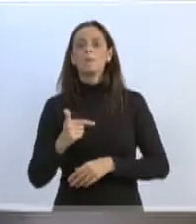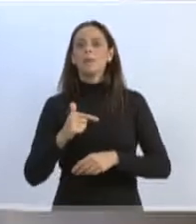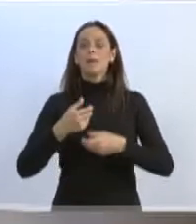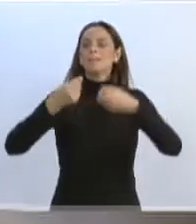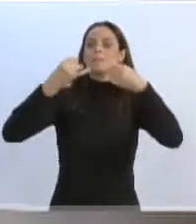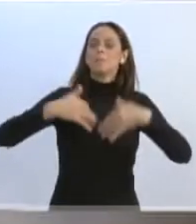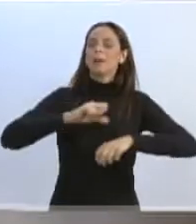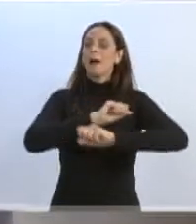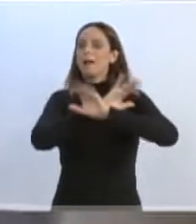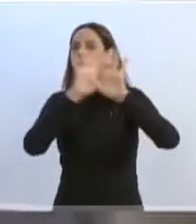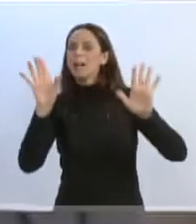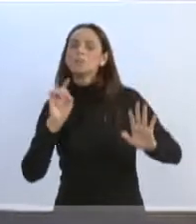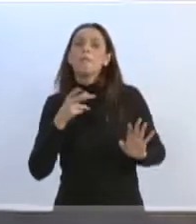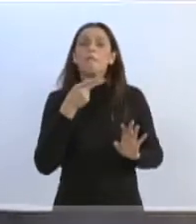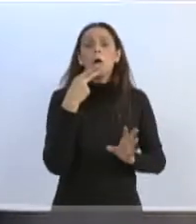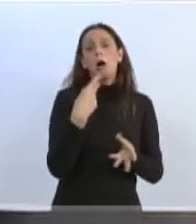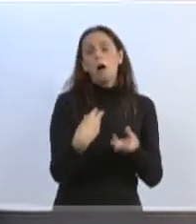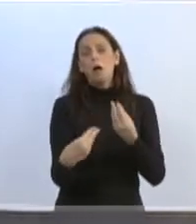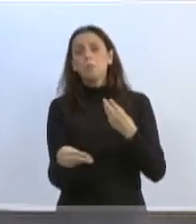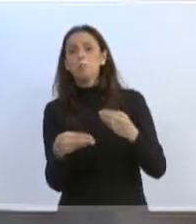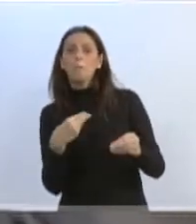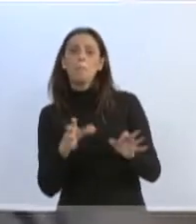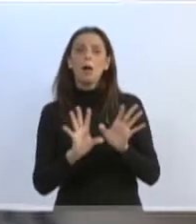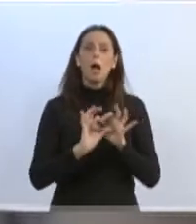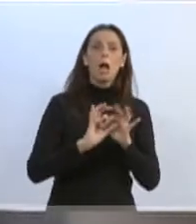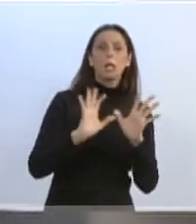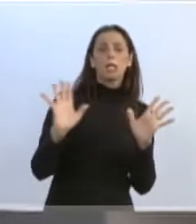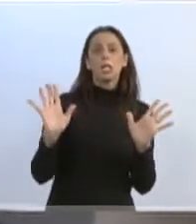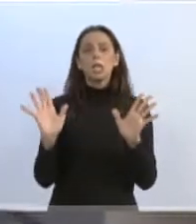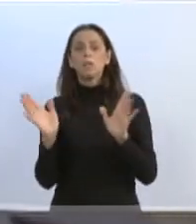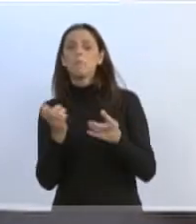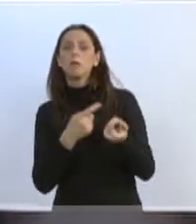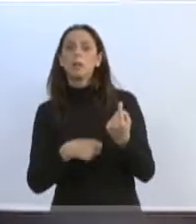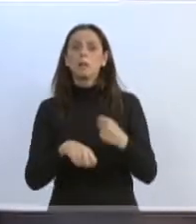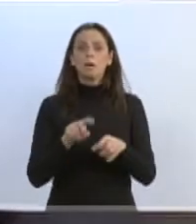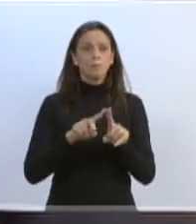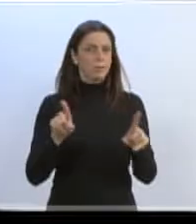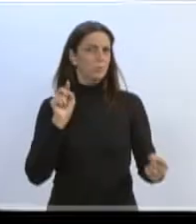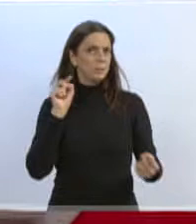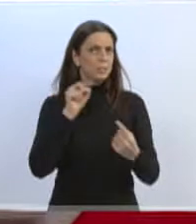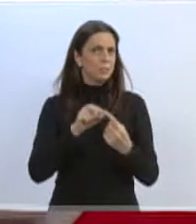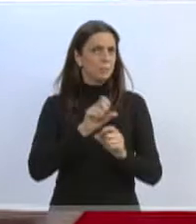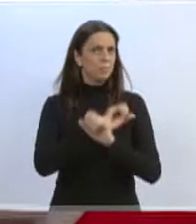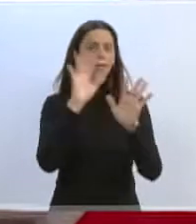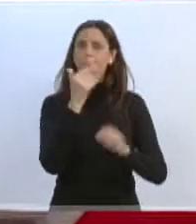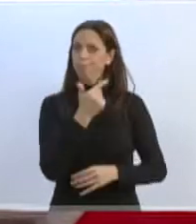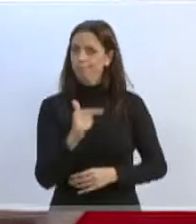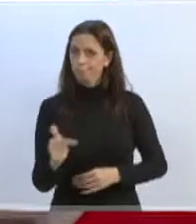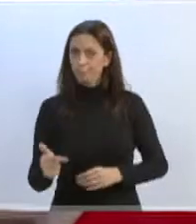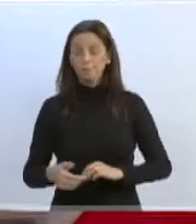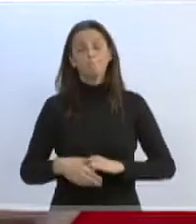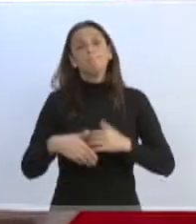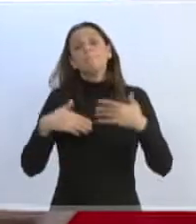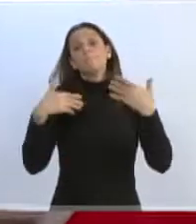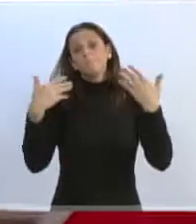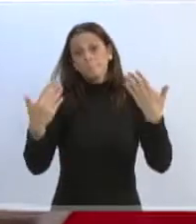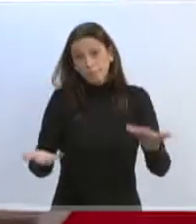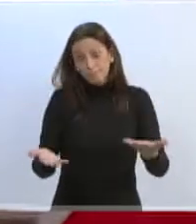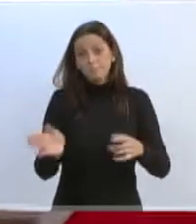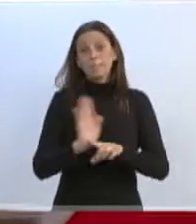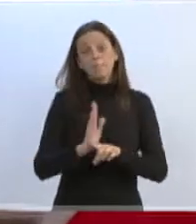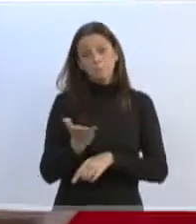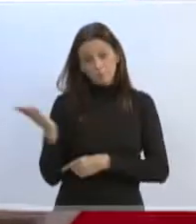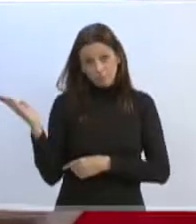flexibilização, uma livre negociação, mas não se diz objetivamente o que se quer. Então, está aí, sempre boa